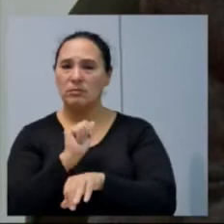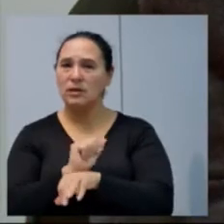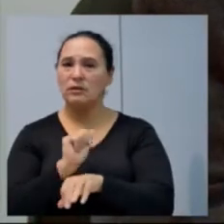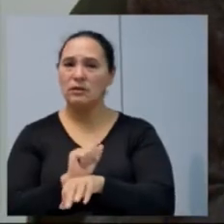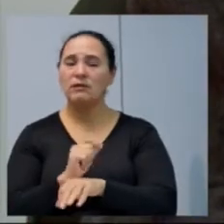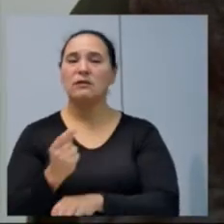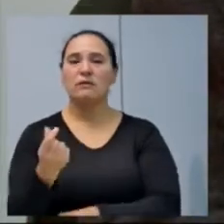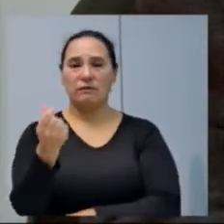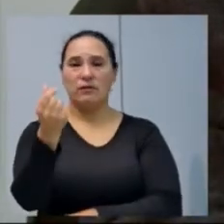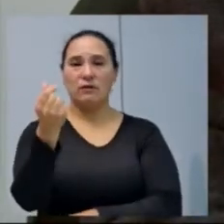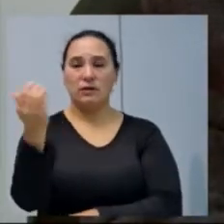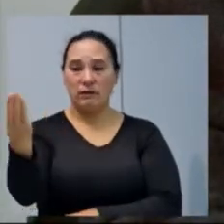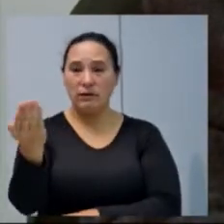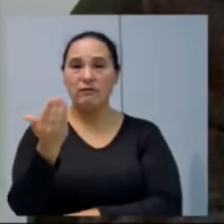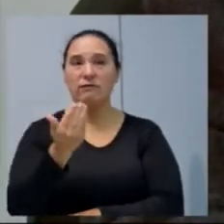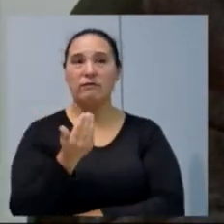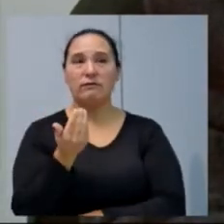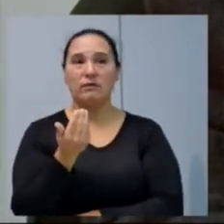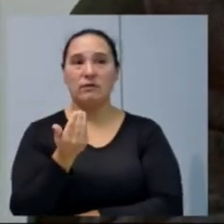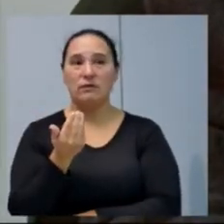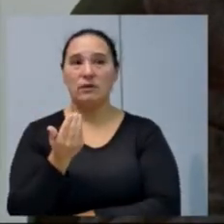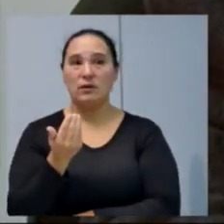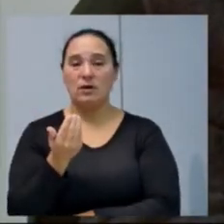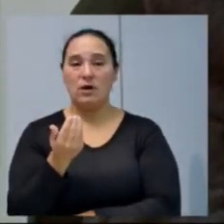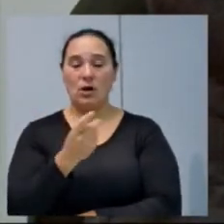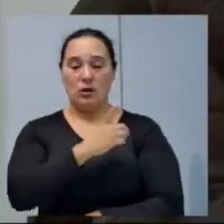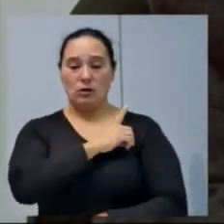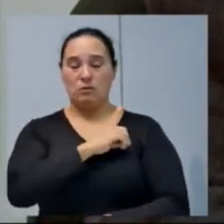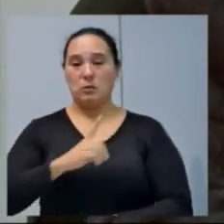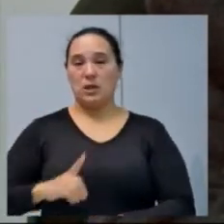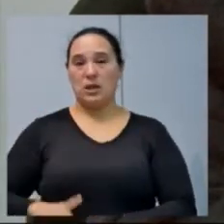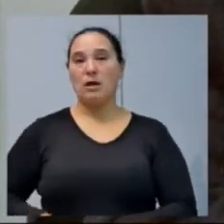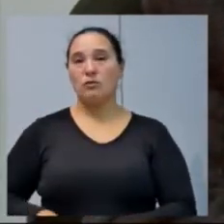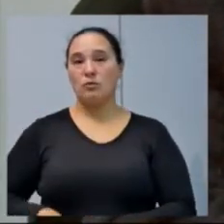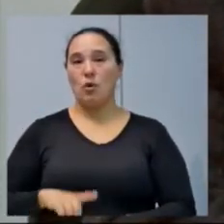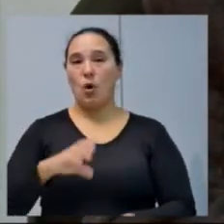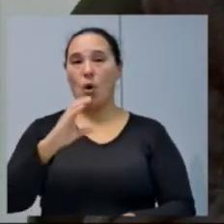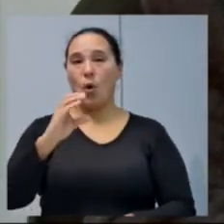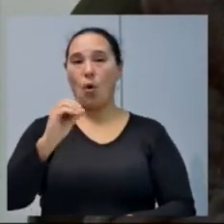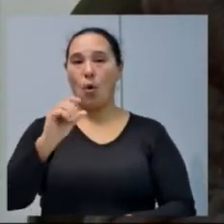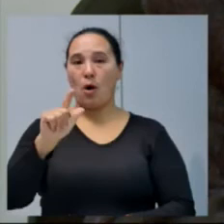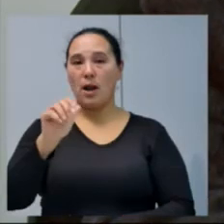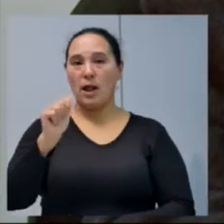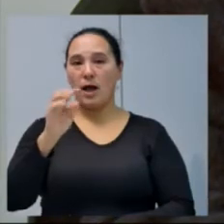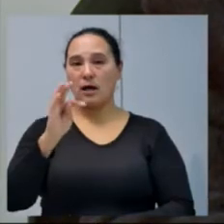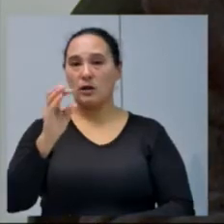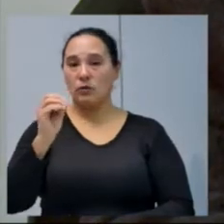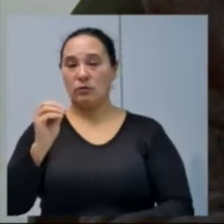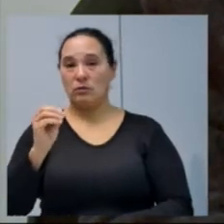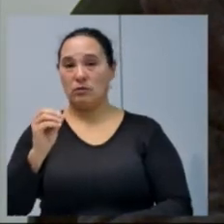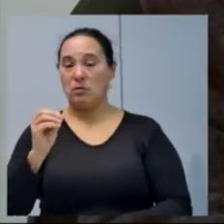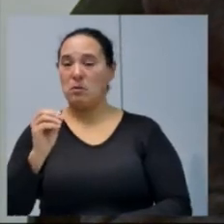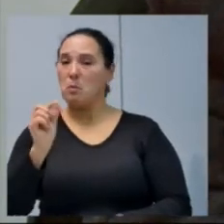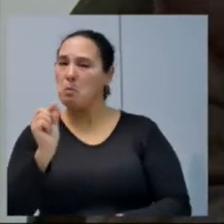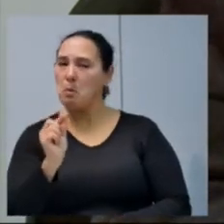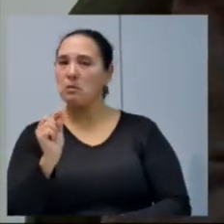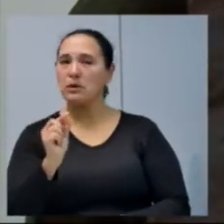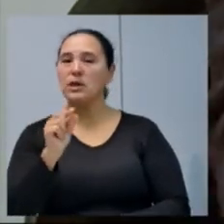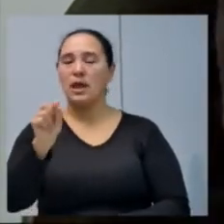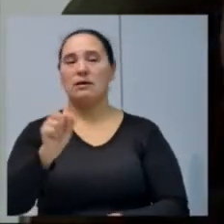nesse valor que tenha vindo do deputado Valdeco Lato, também se consiga fazer, se não toda, pelo menos parte dessa rua.